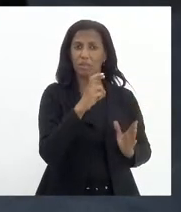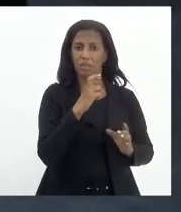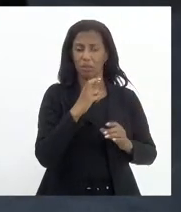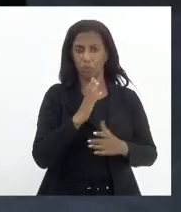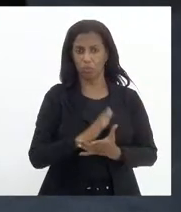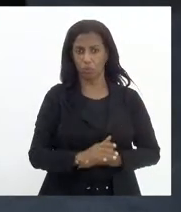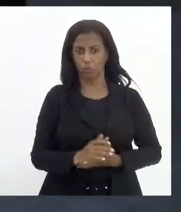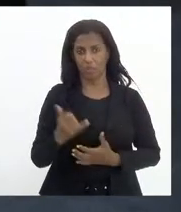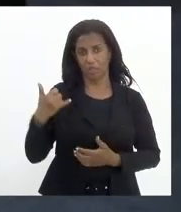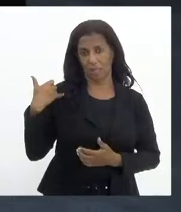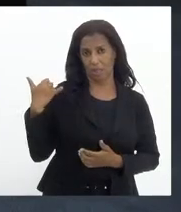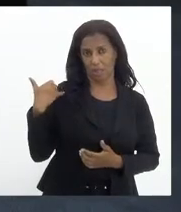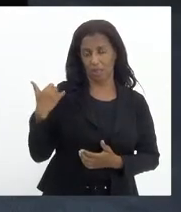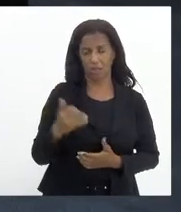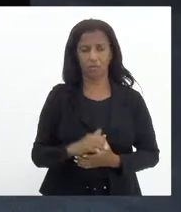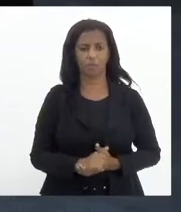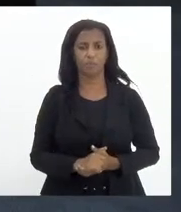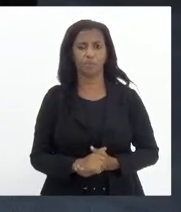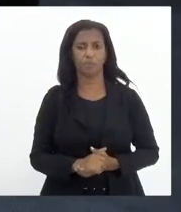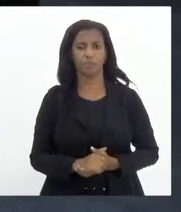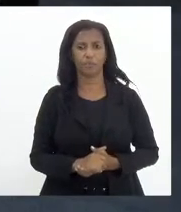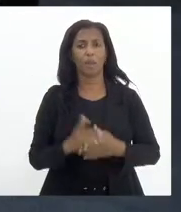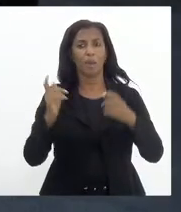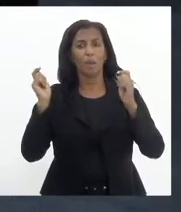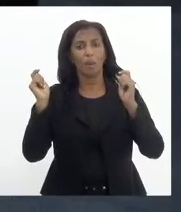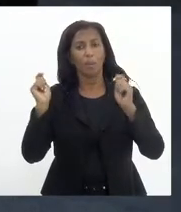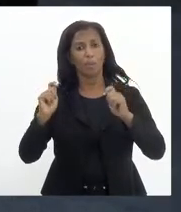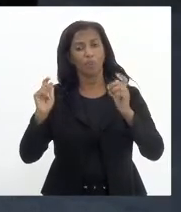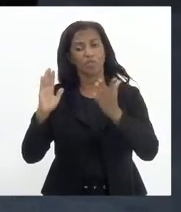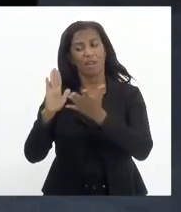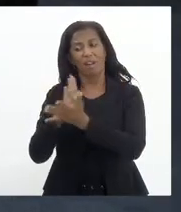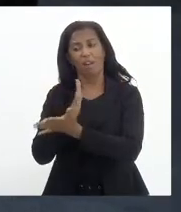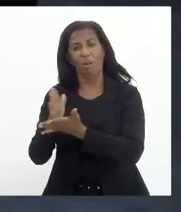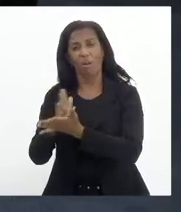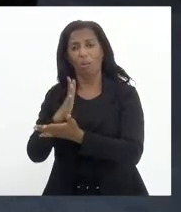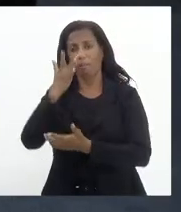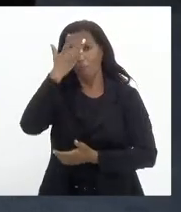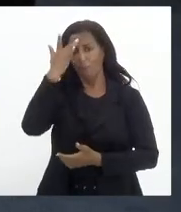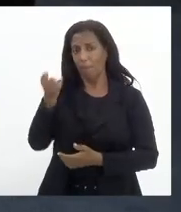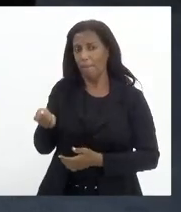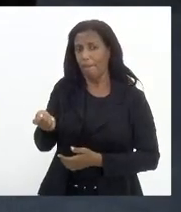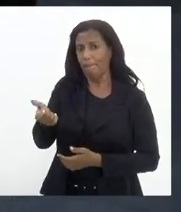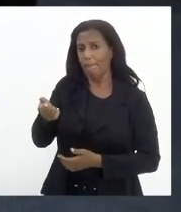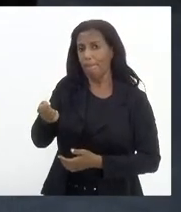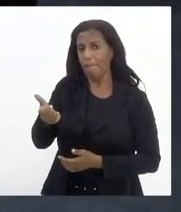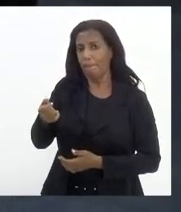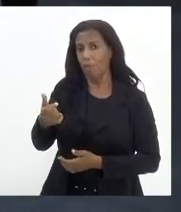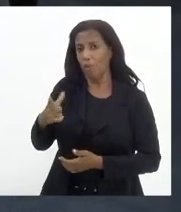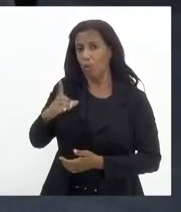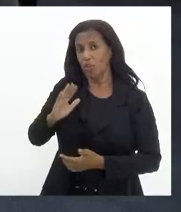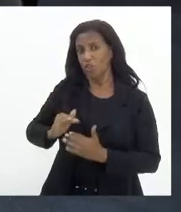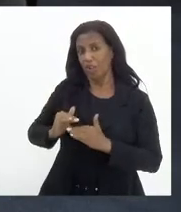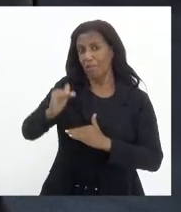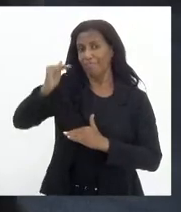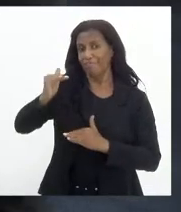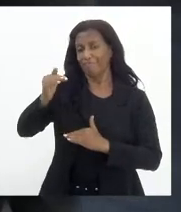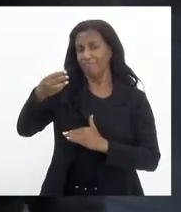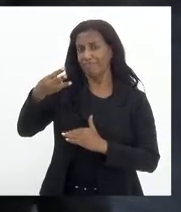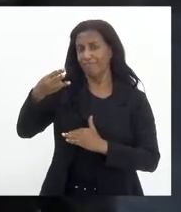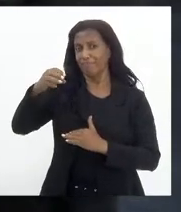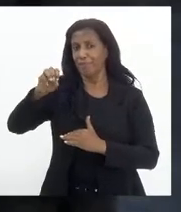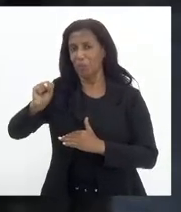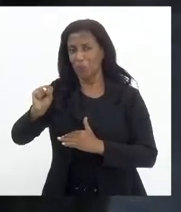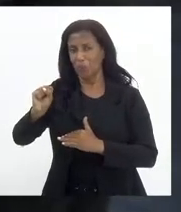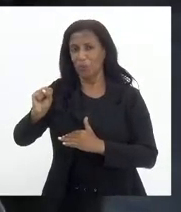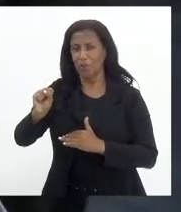possivelmente alguns poucos concursados, que teria 38 anos, iriam